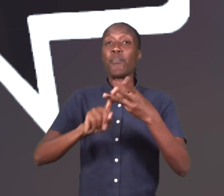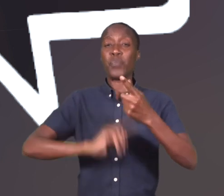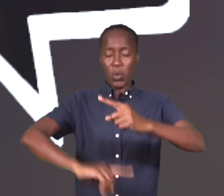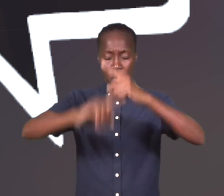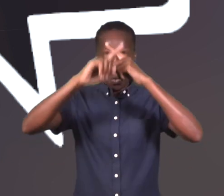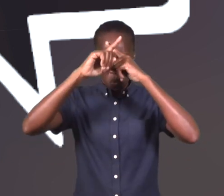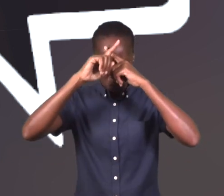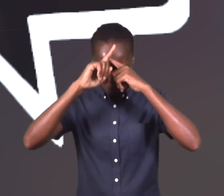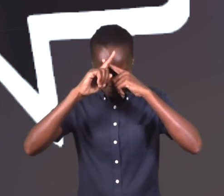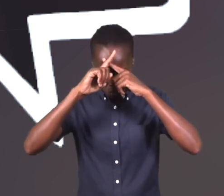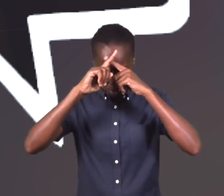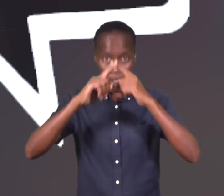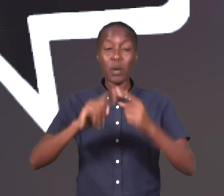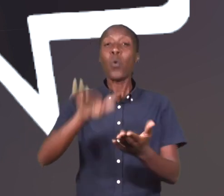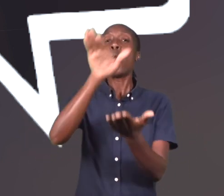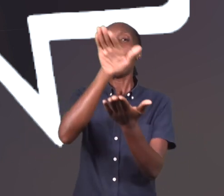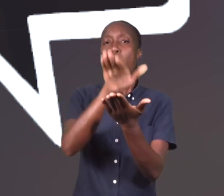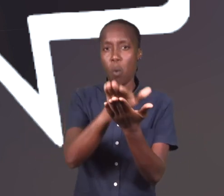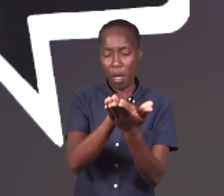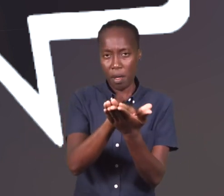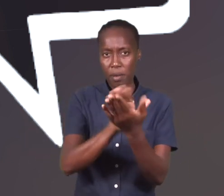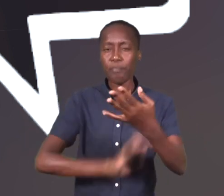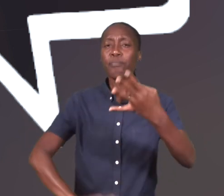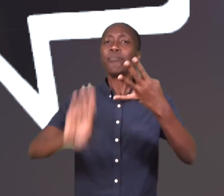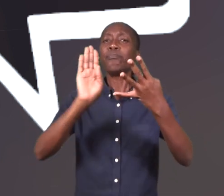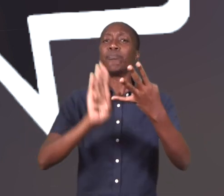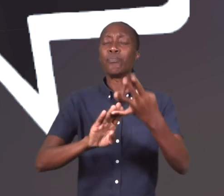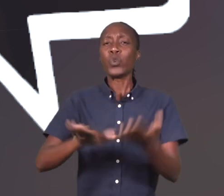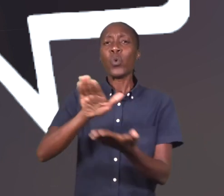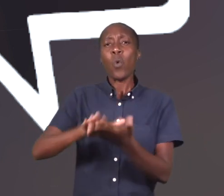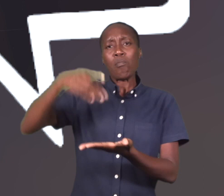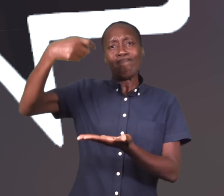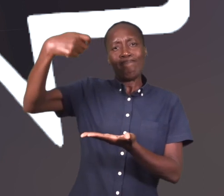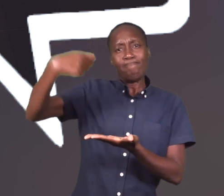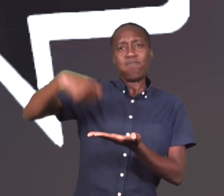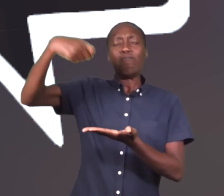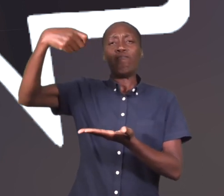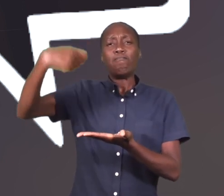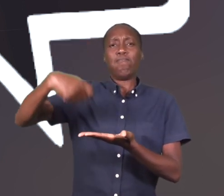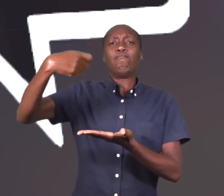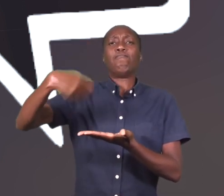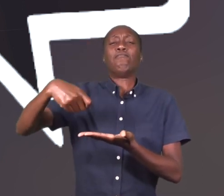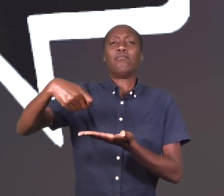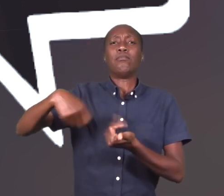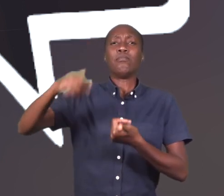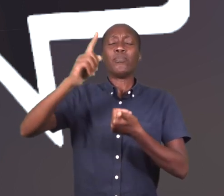Judiciais e Administrativos Esquadras e Postos da Polícia da República de Moçambique